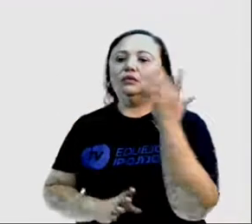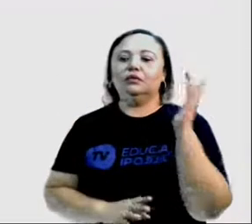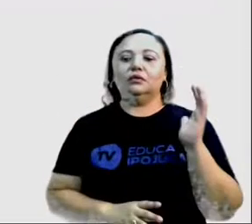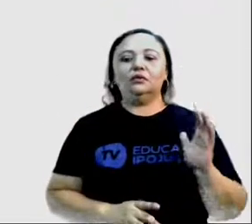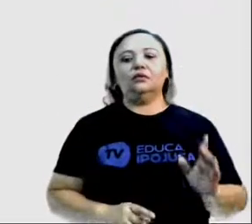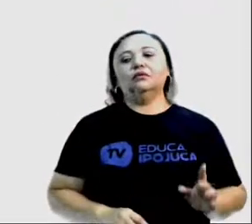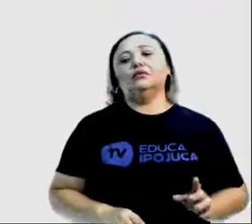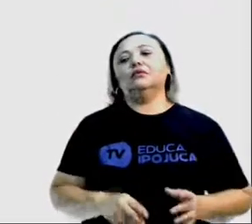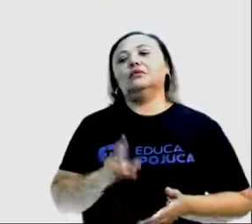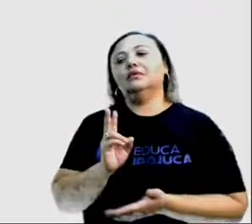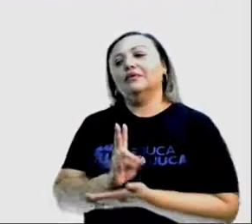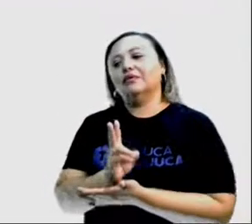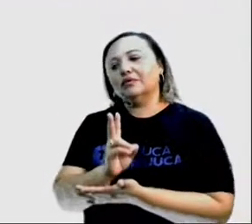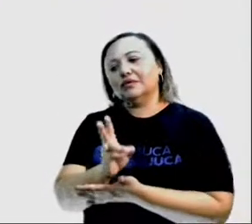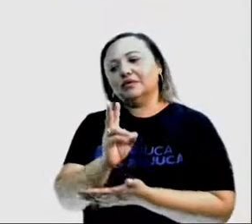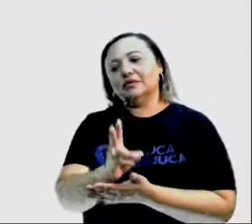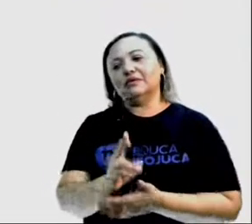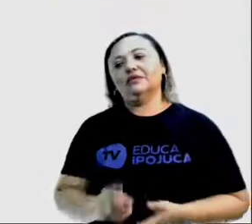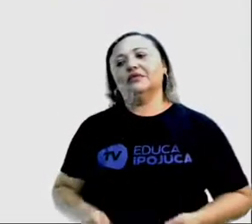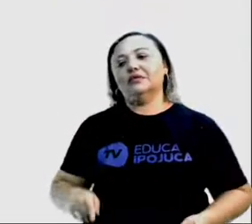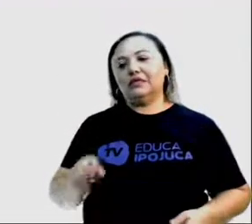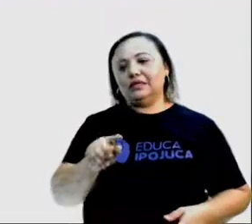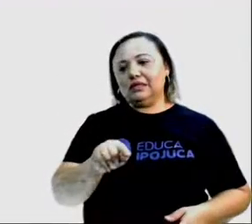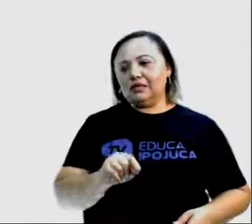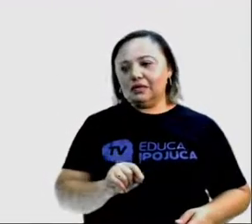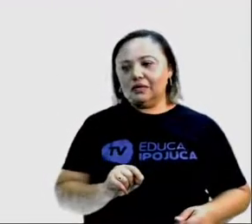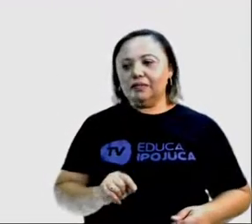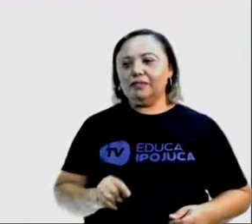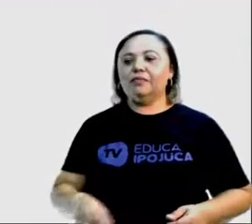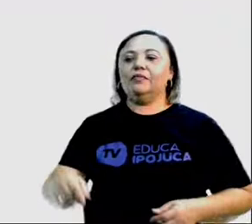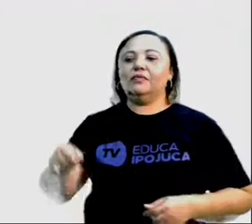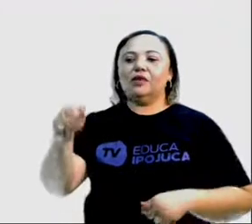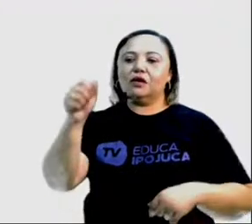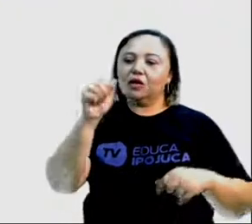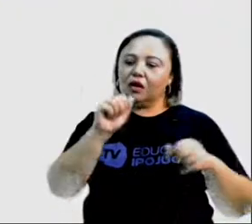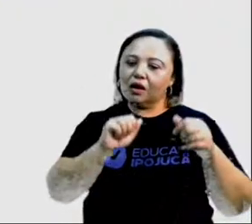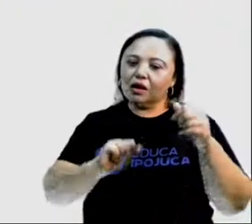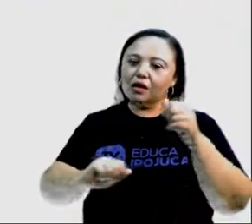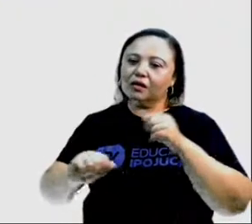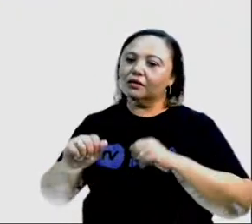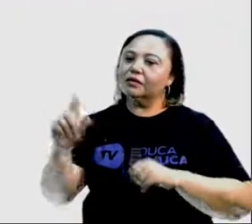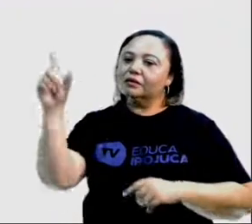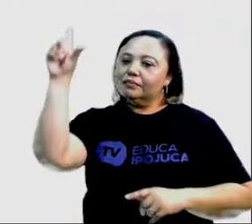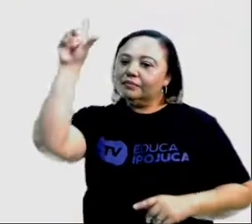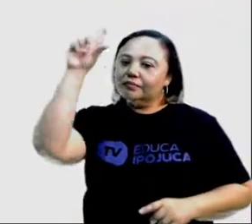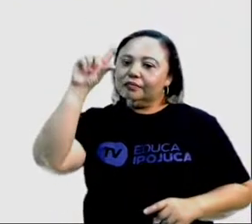continua com indicadores socioeconômicos abaixo da média nacional.